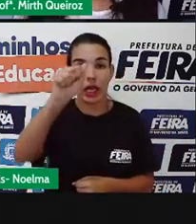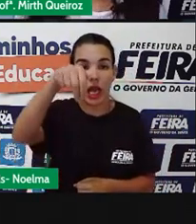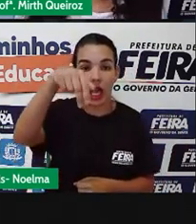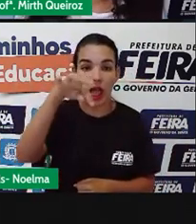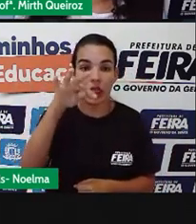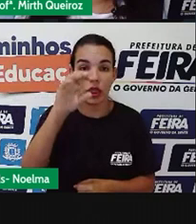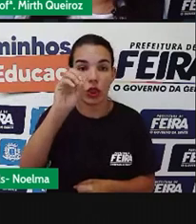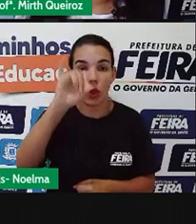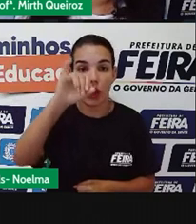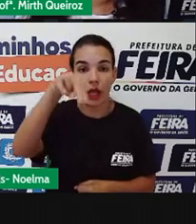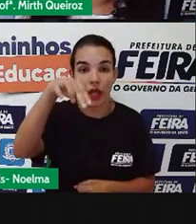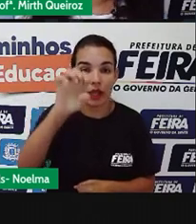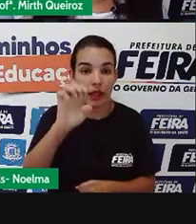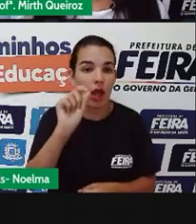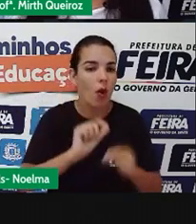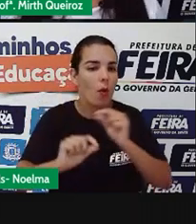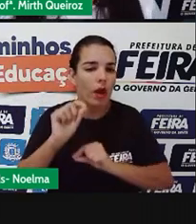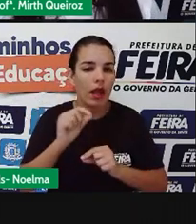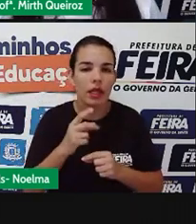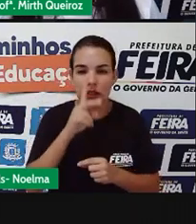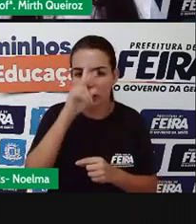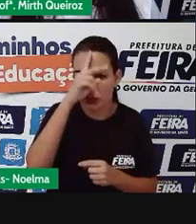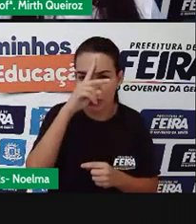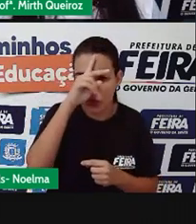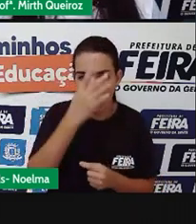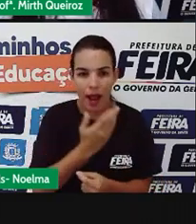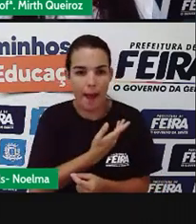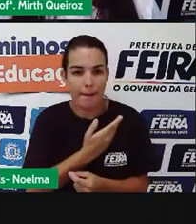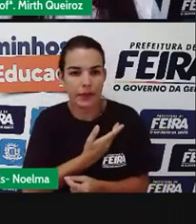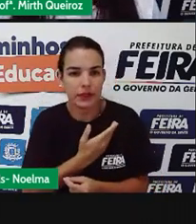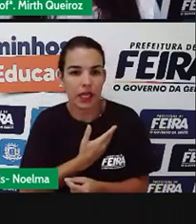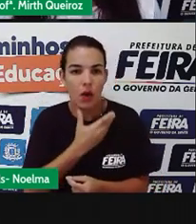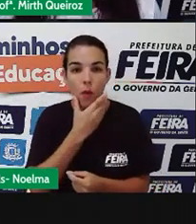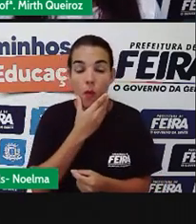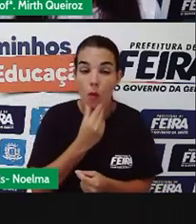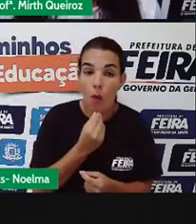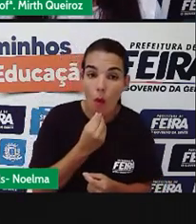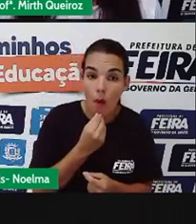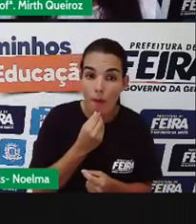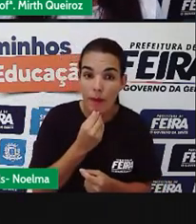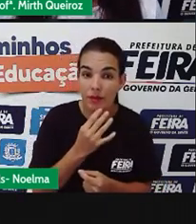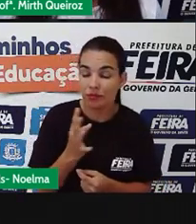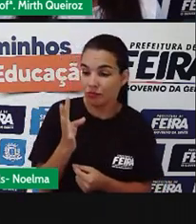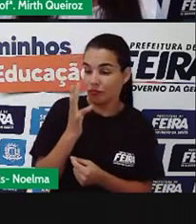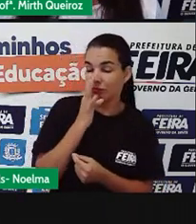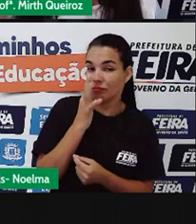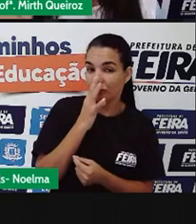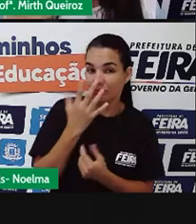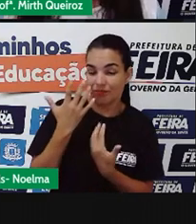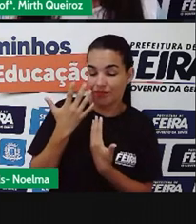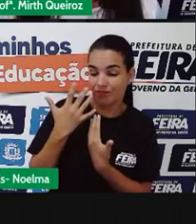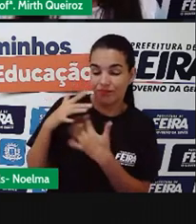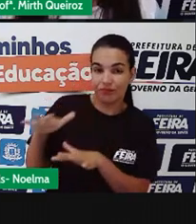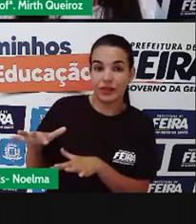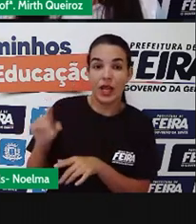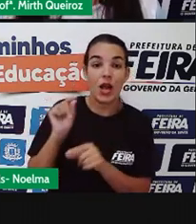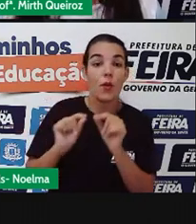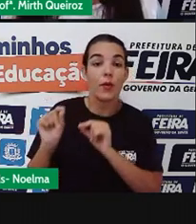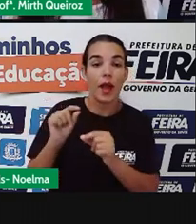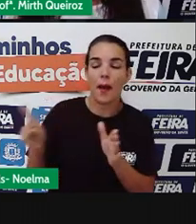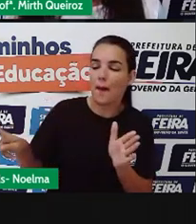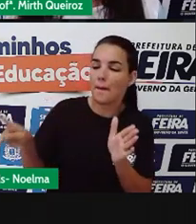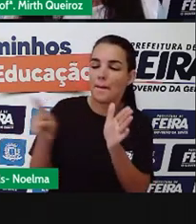entre um homem frustrado, por ninguém compreender seus desenhos. Inclusive, esse homem que é frustrado é o próprio